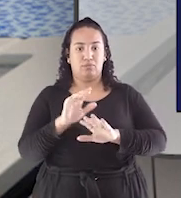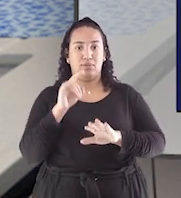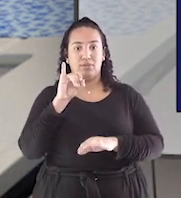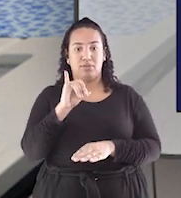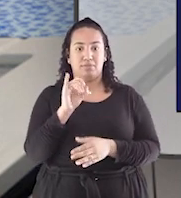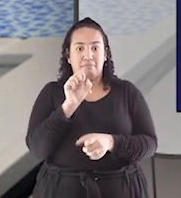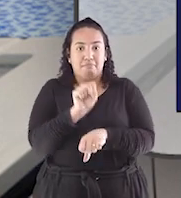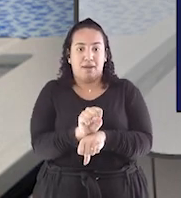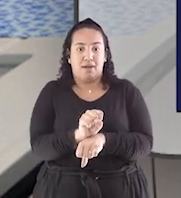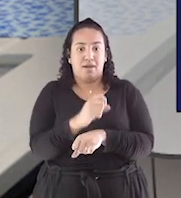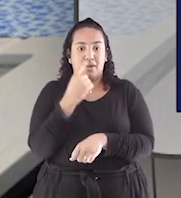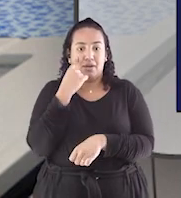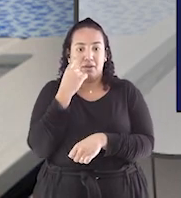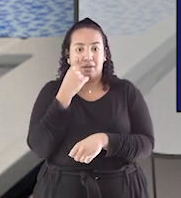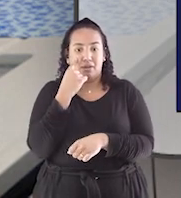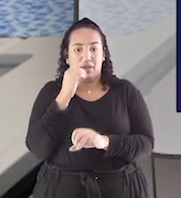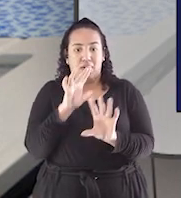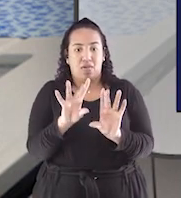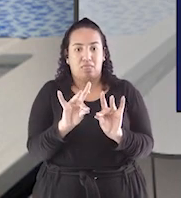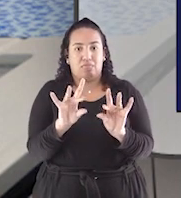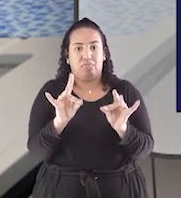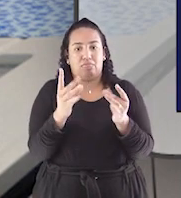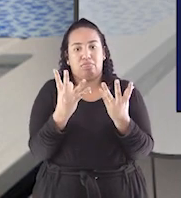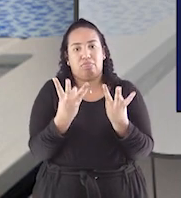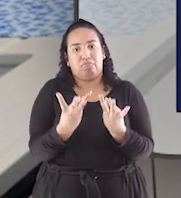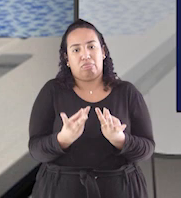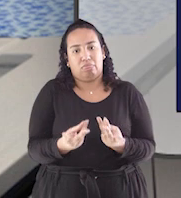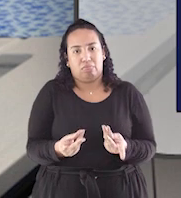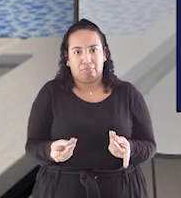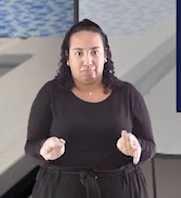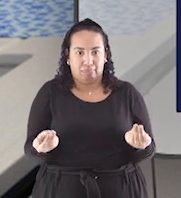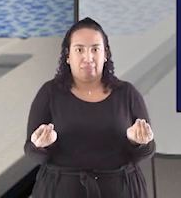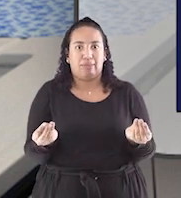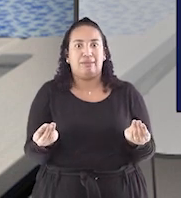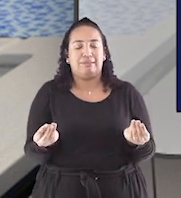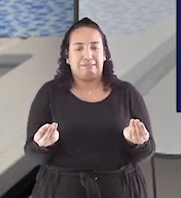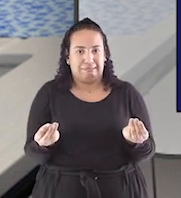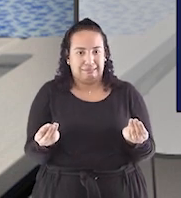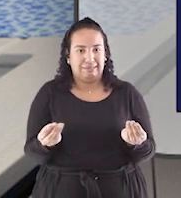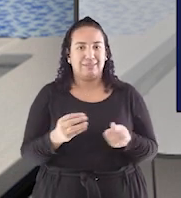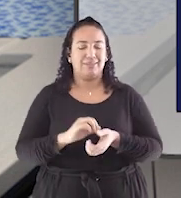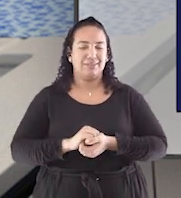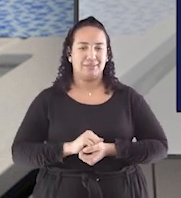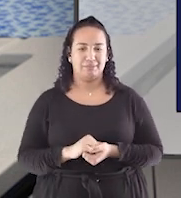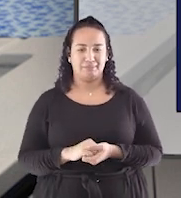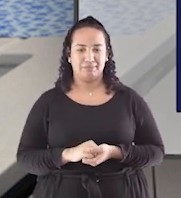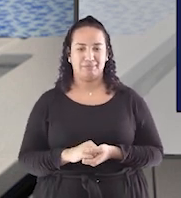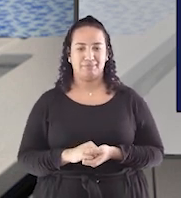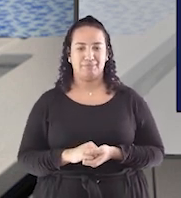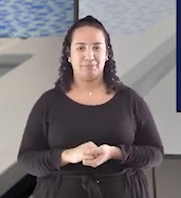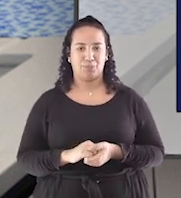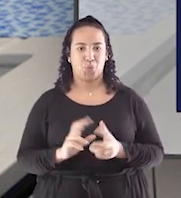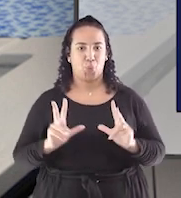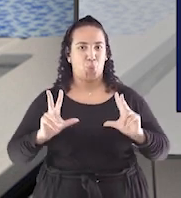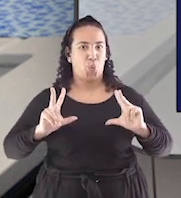ele fica completamente líquido.